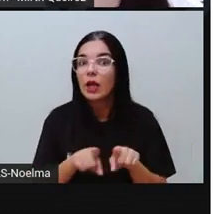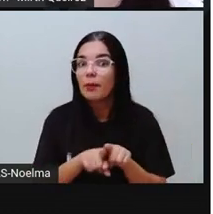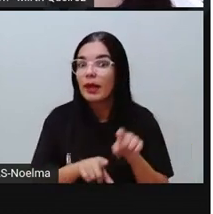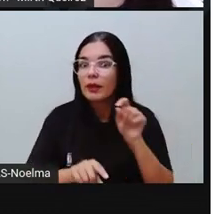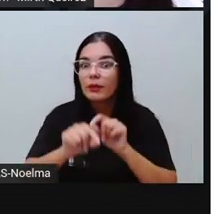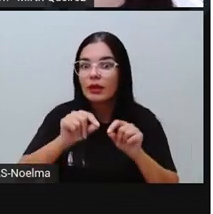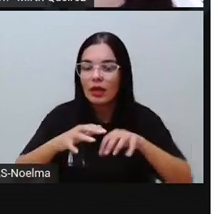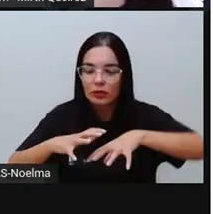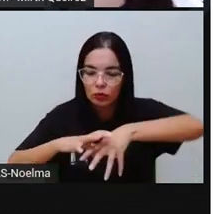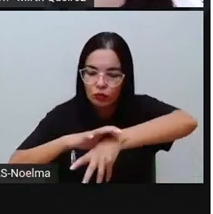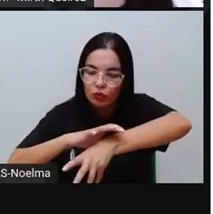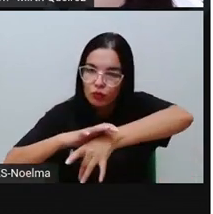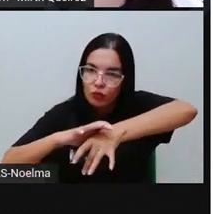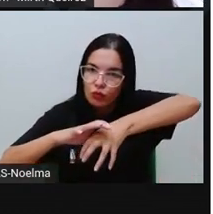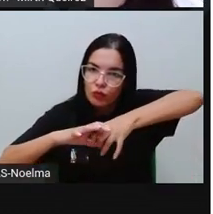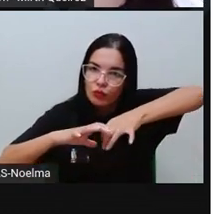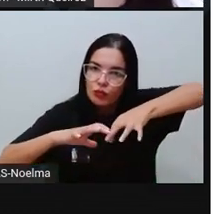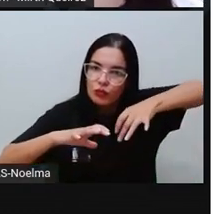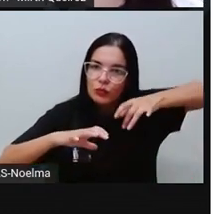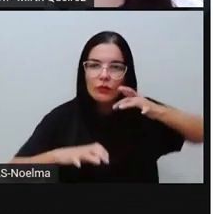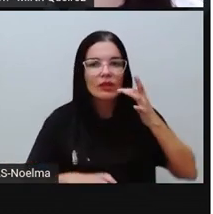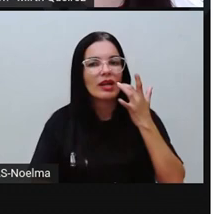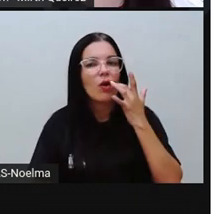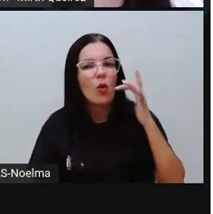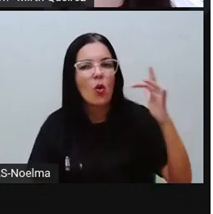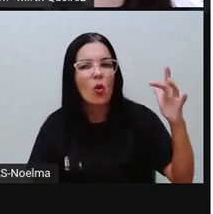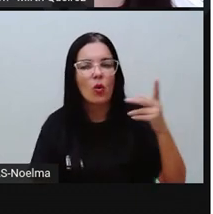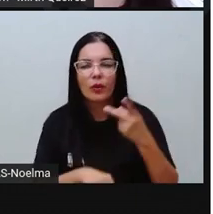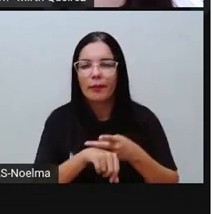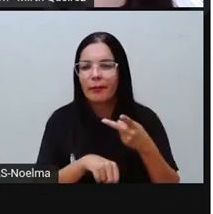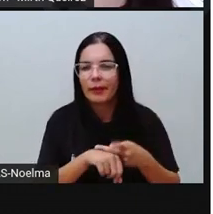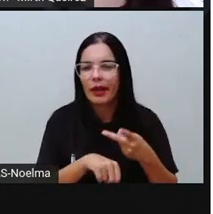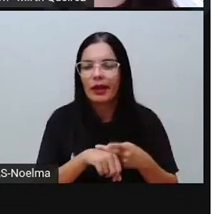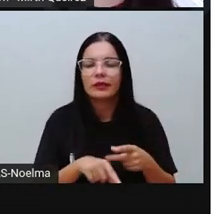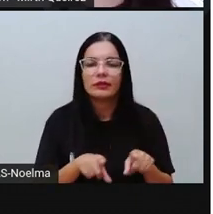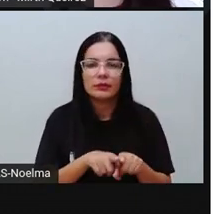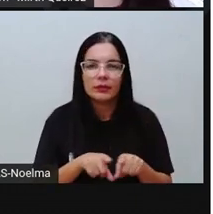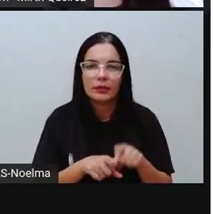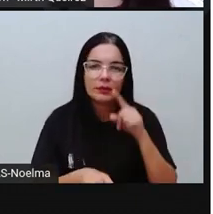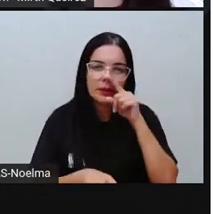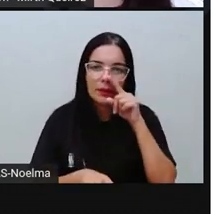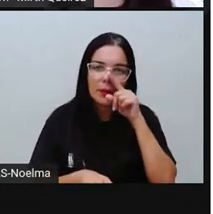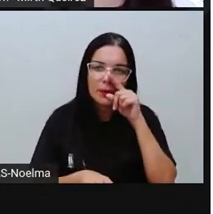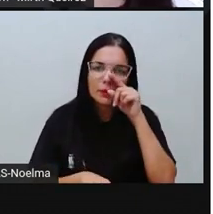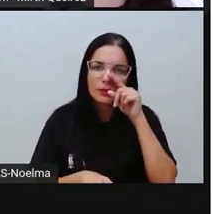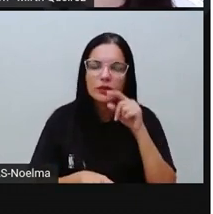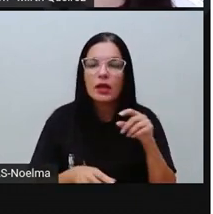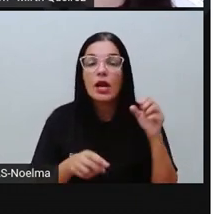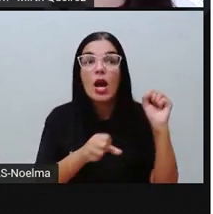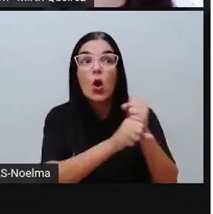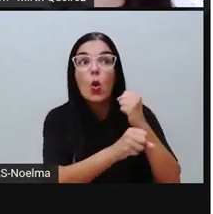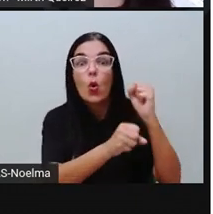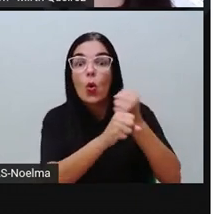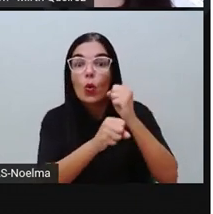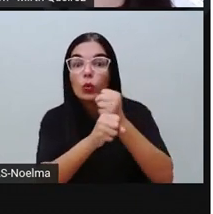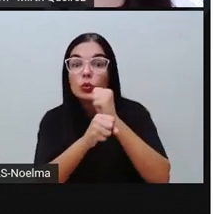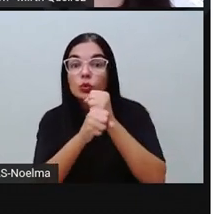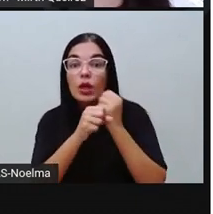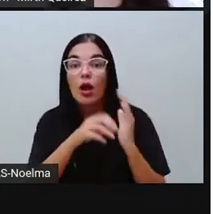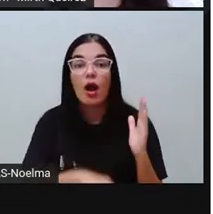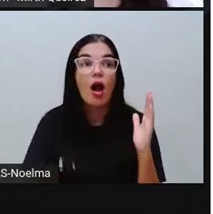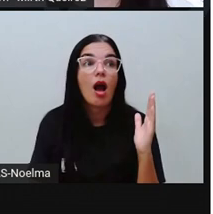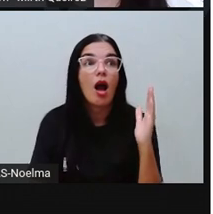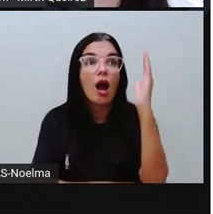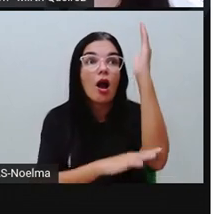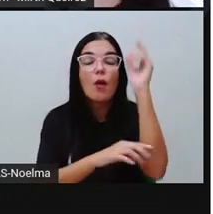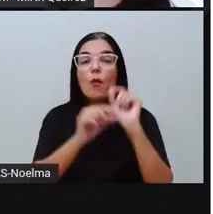mineração é algo também que acaba por ameaçar aí a Amazônia. A construção de obras de infraestrutura, como, por